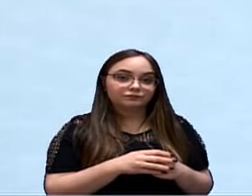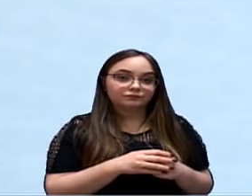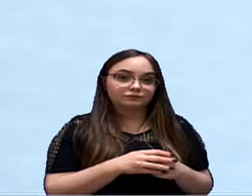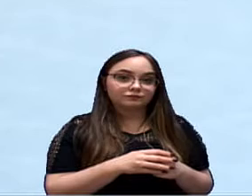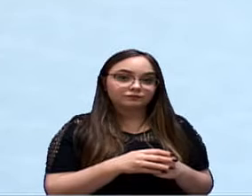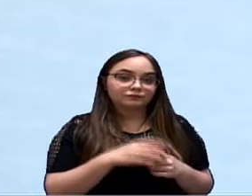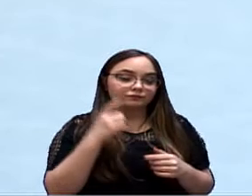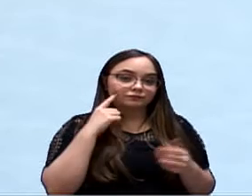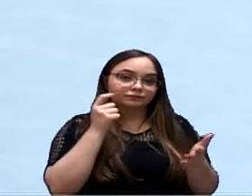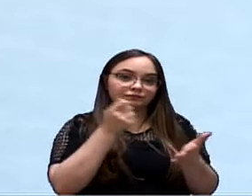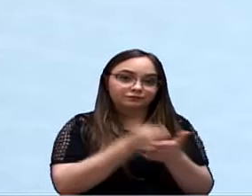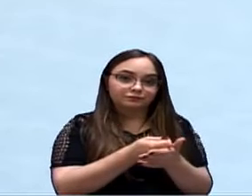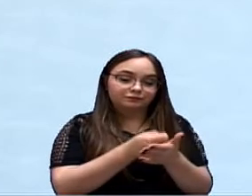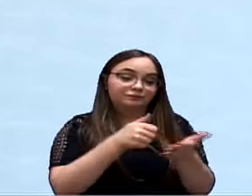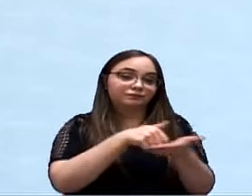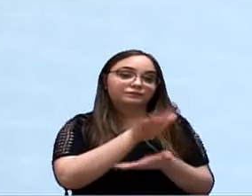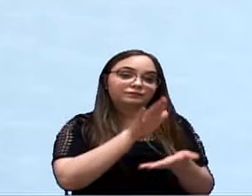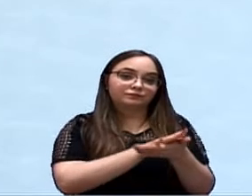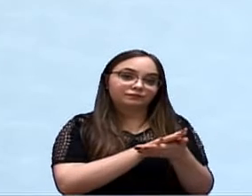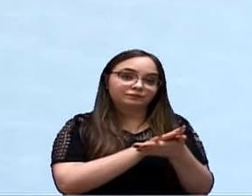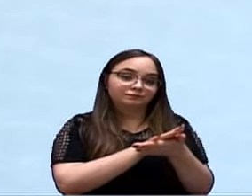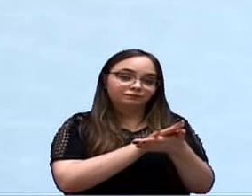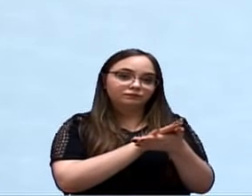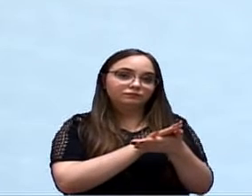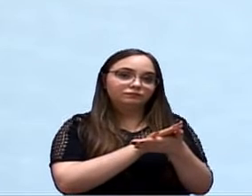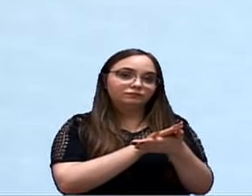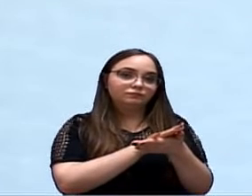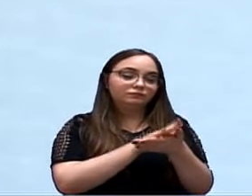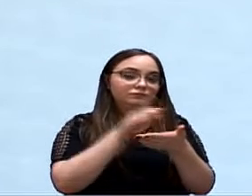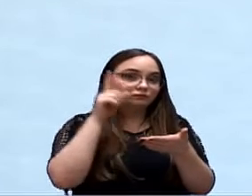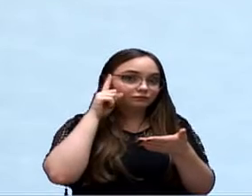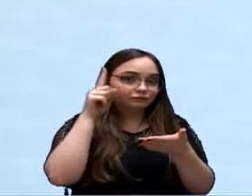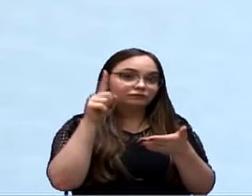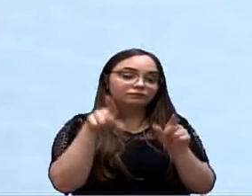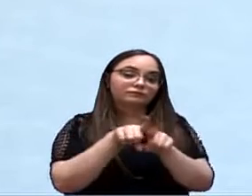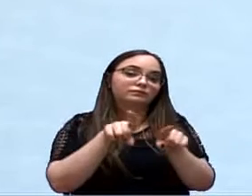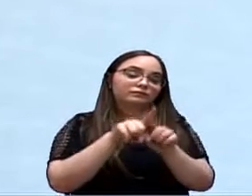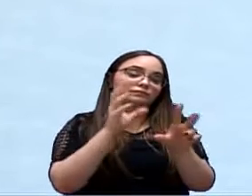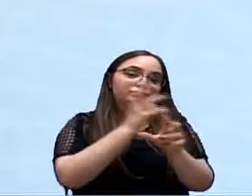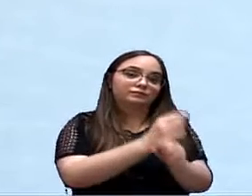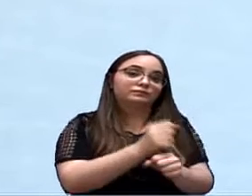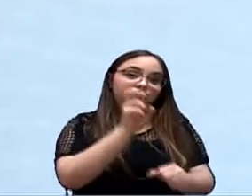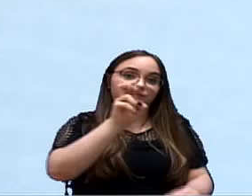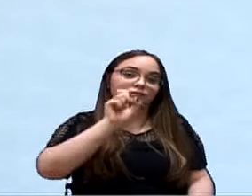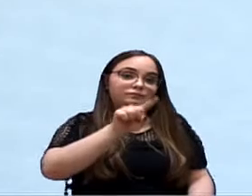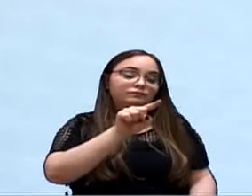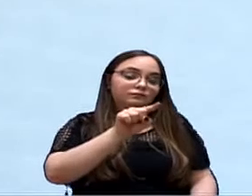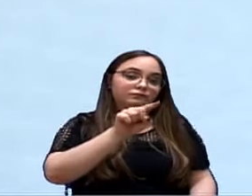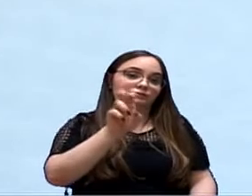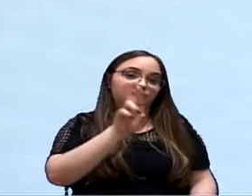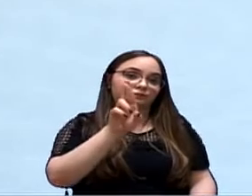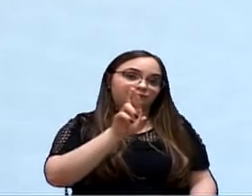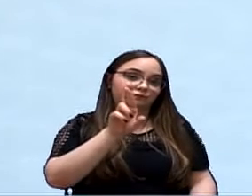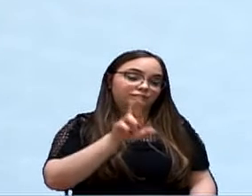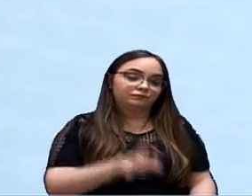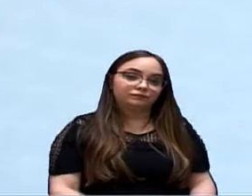o pagamento de uma multa civil diária e cumulativa no valor de R 5.000,